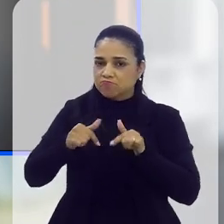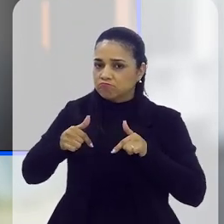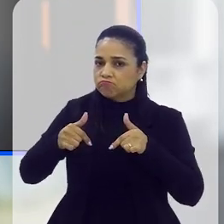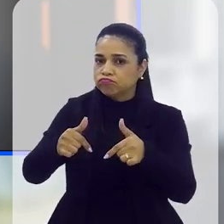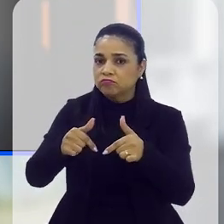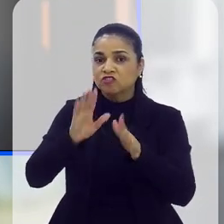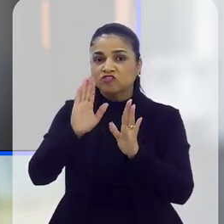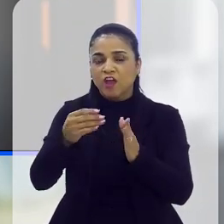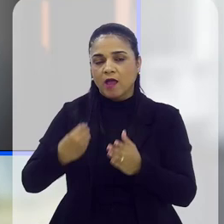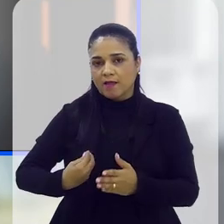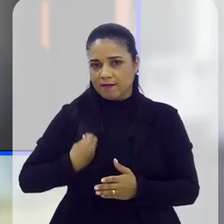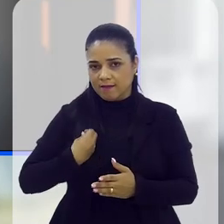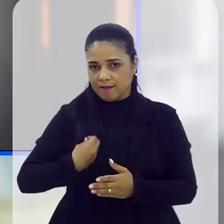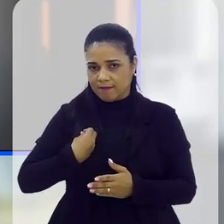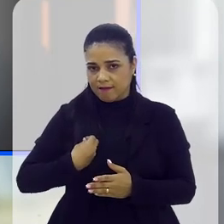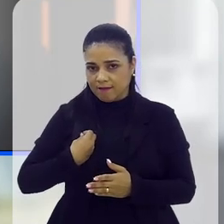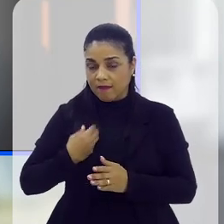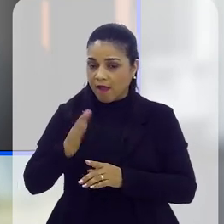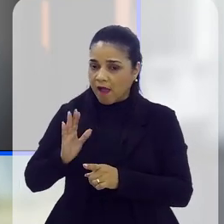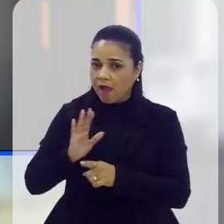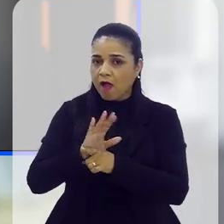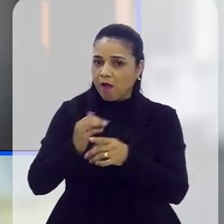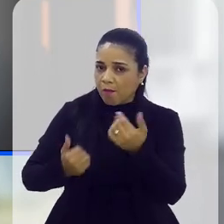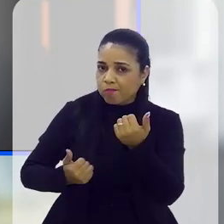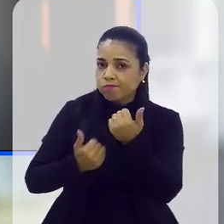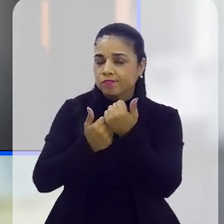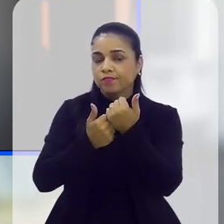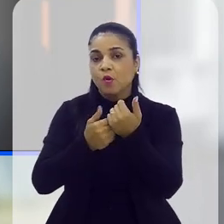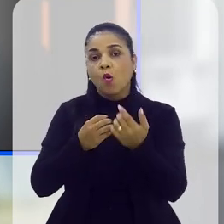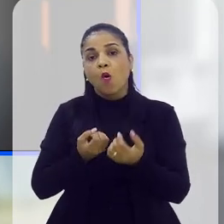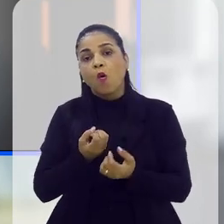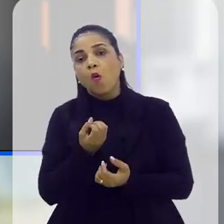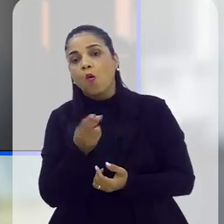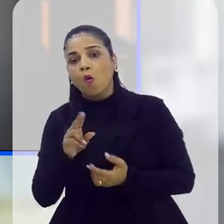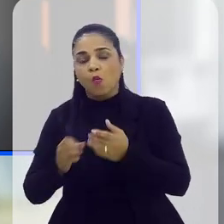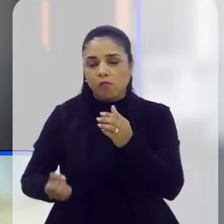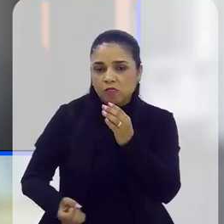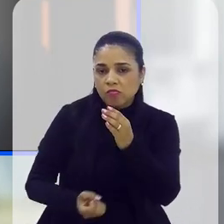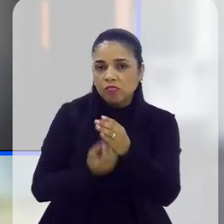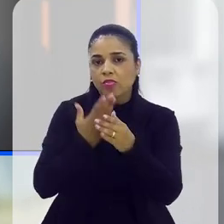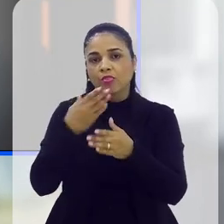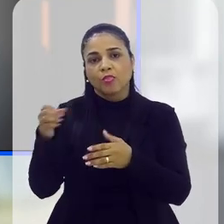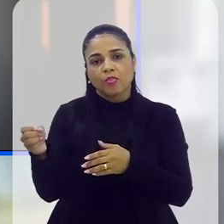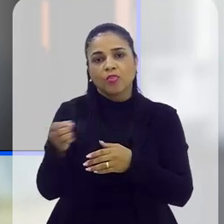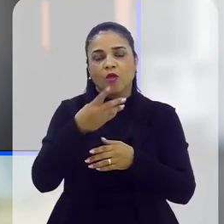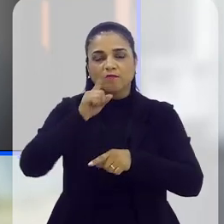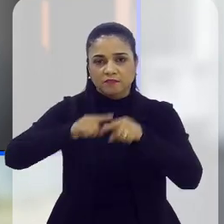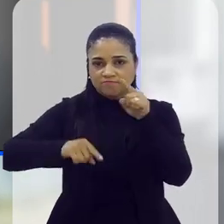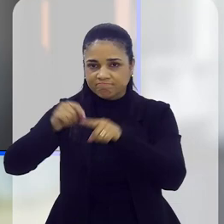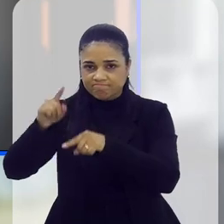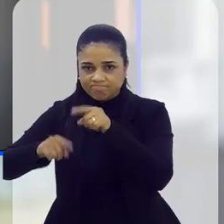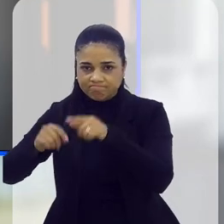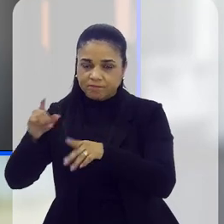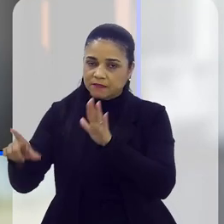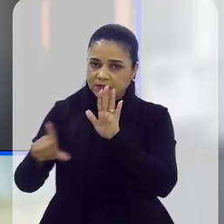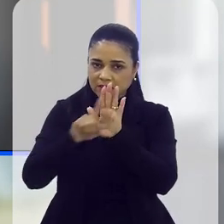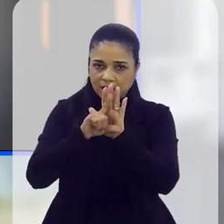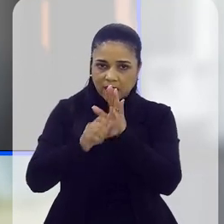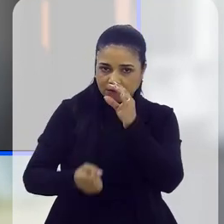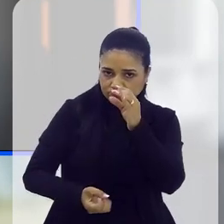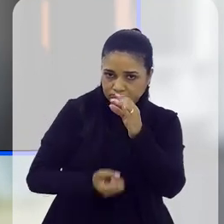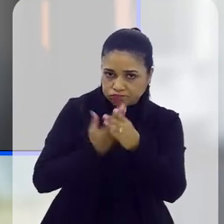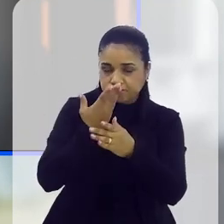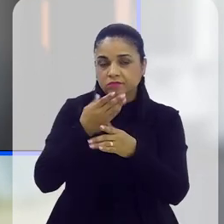legislações que já existem, né, que possam contribuir nesse sentido ou criar novas ferramentas, novas legislações que